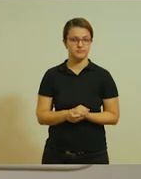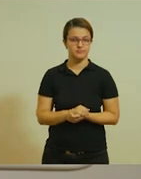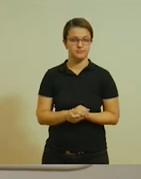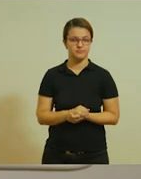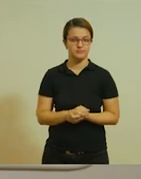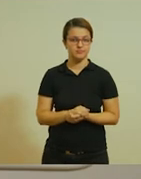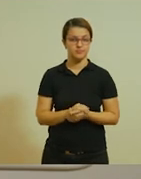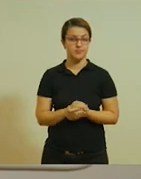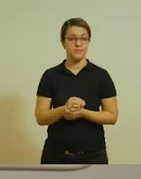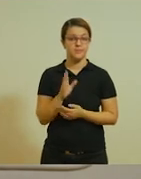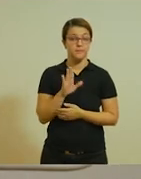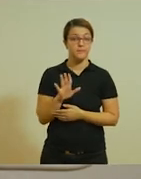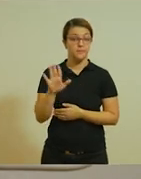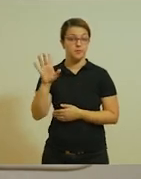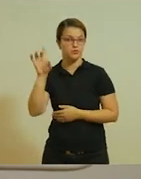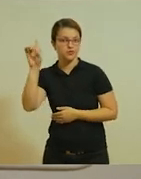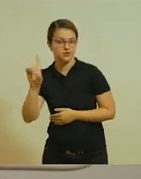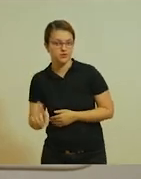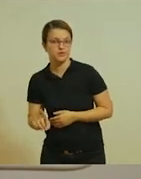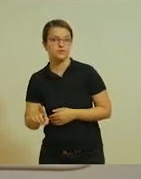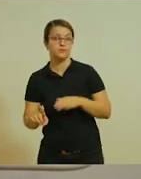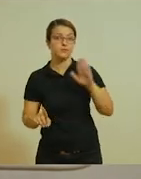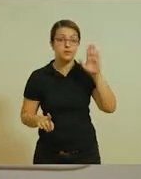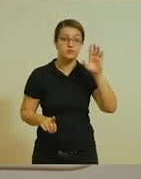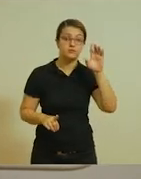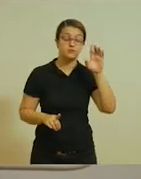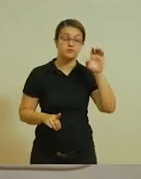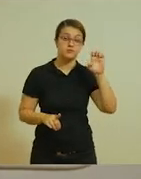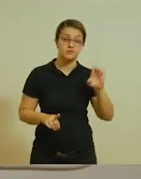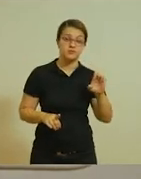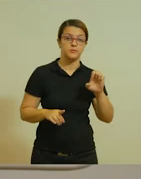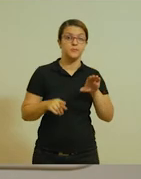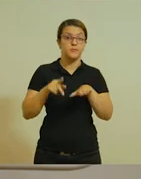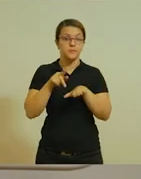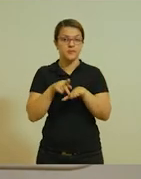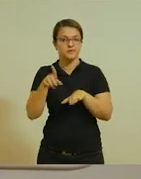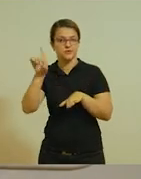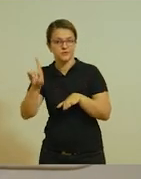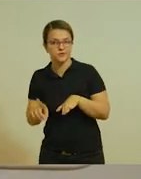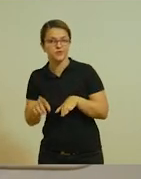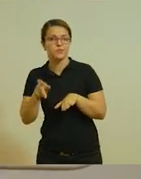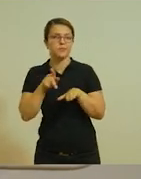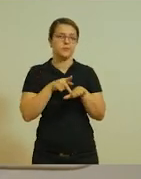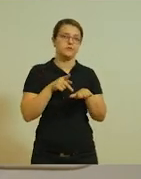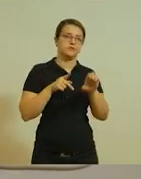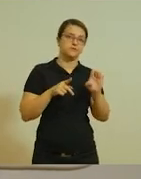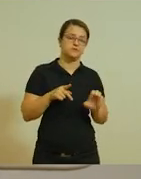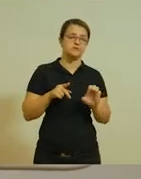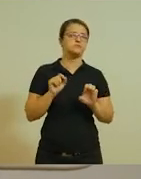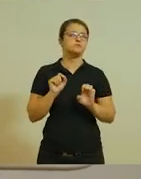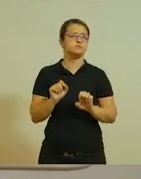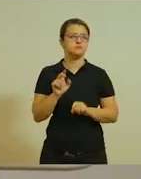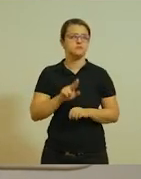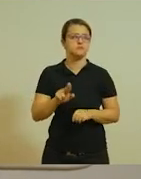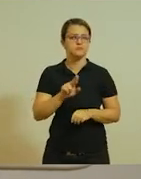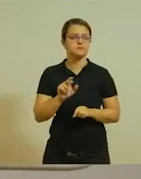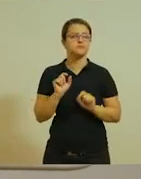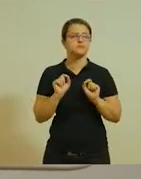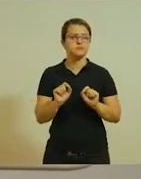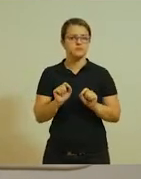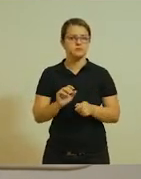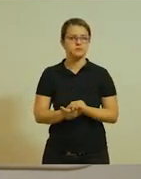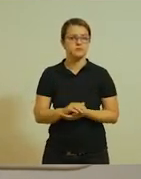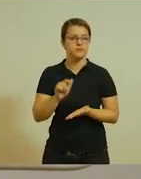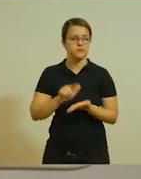sobre mão direita, mão esquerda, pé direito e pé esquerdo. O que vocês vão precisar? Vamos